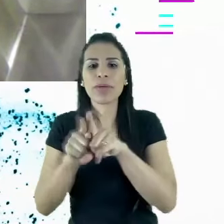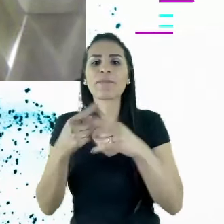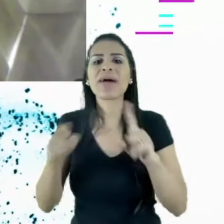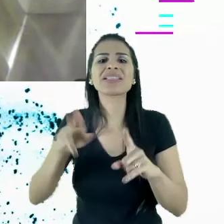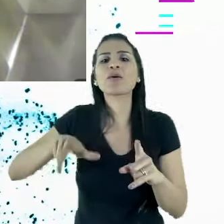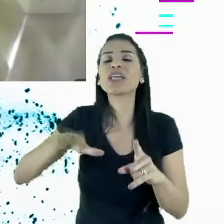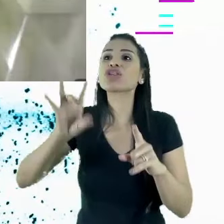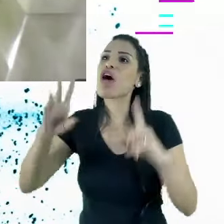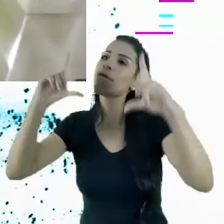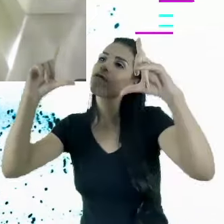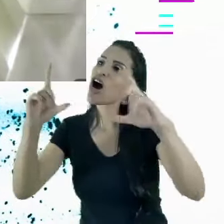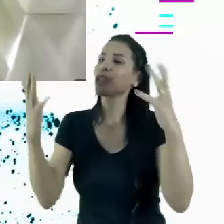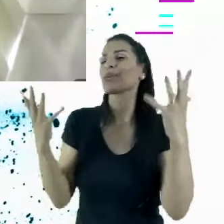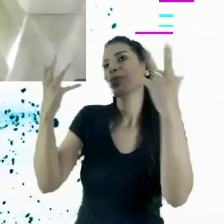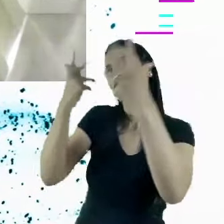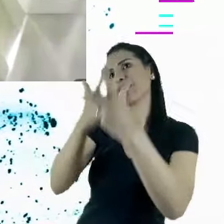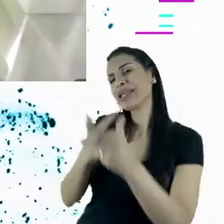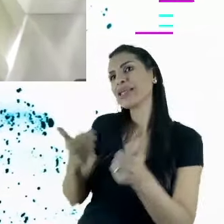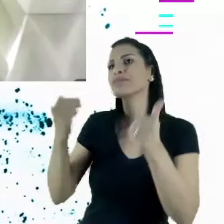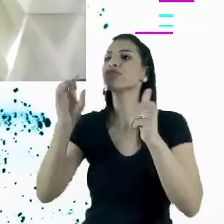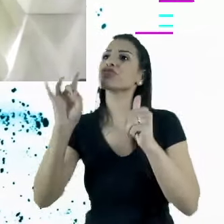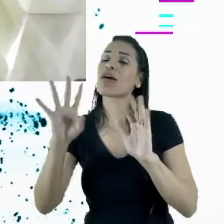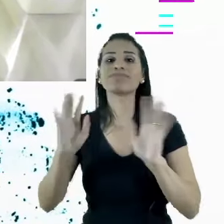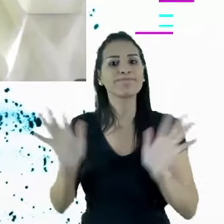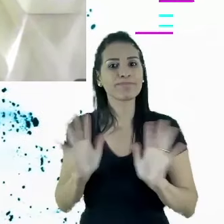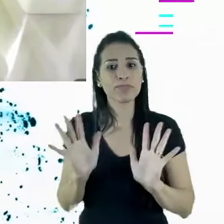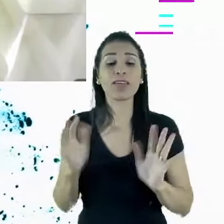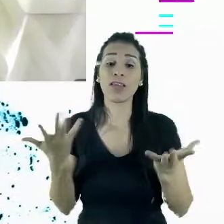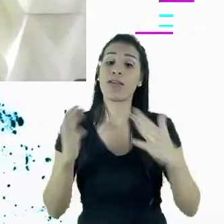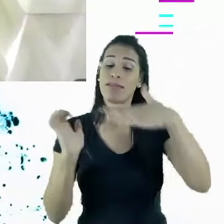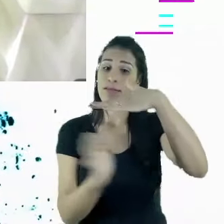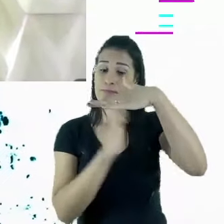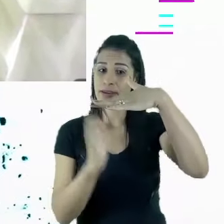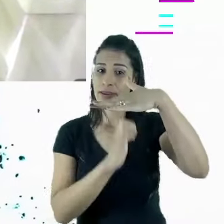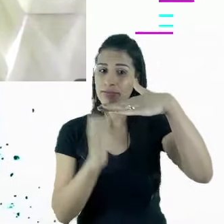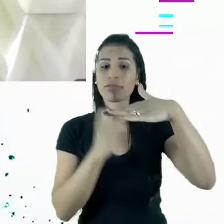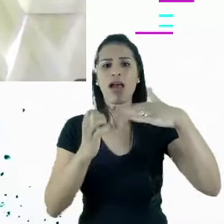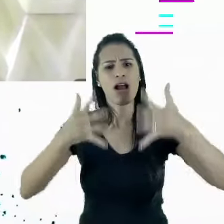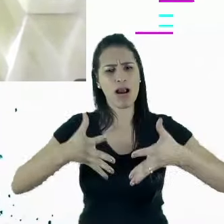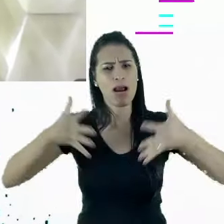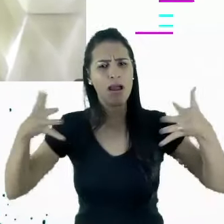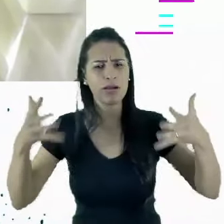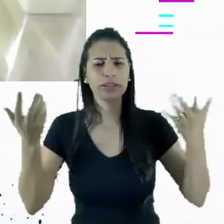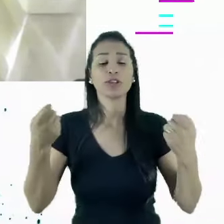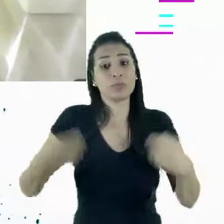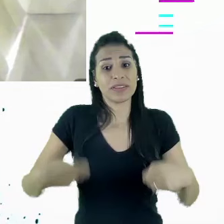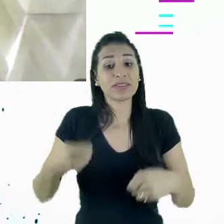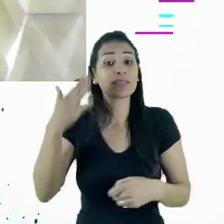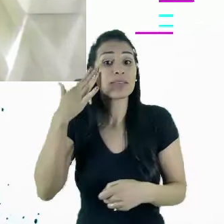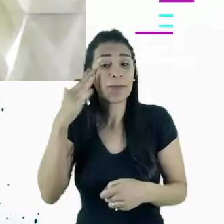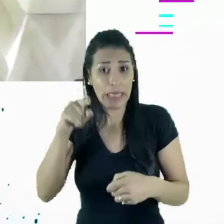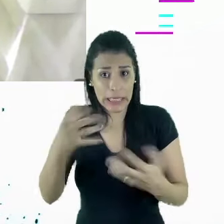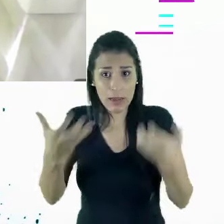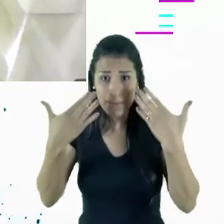que a imagem. Então, é uma decisão dos grandes empresários, dos grandes investidores, se eles querem tirar uma foto ou se